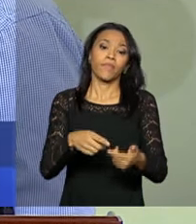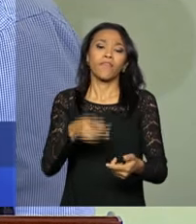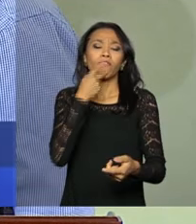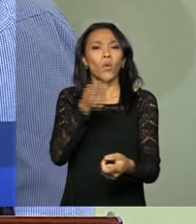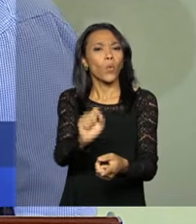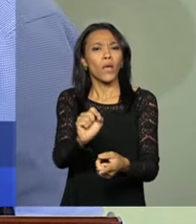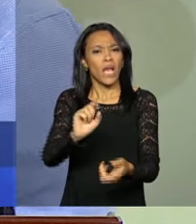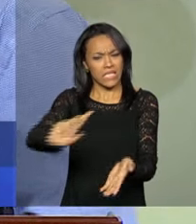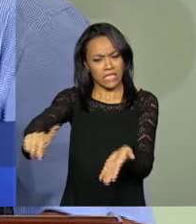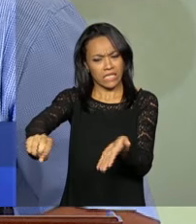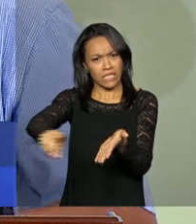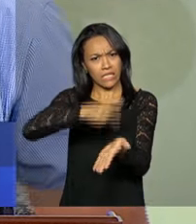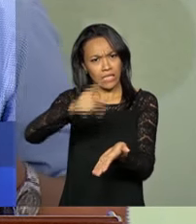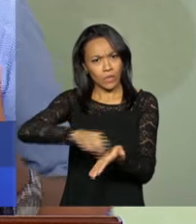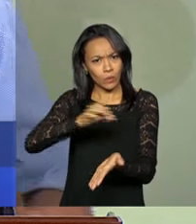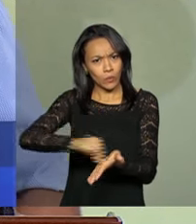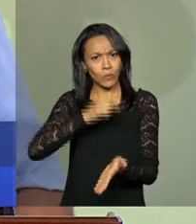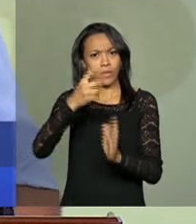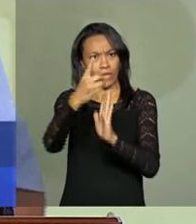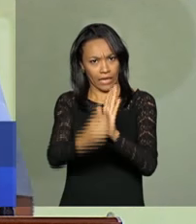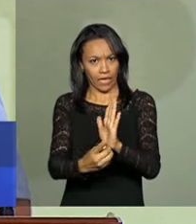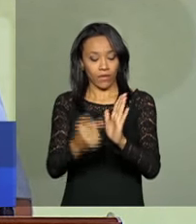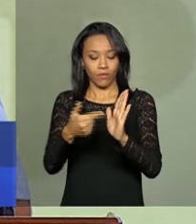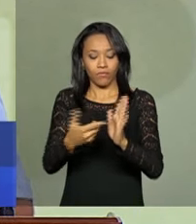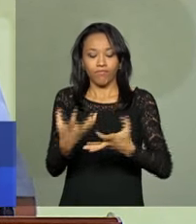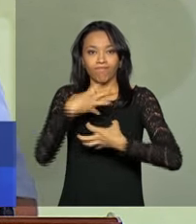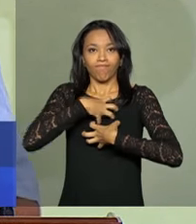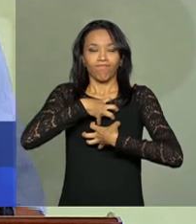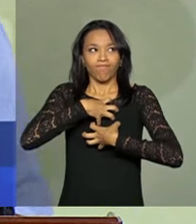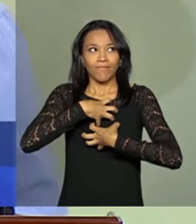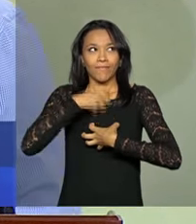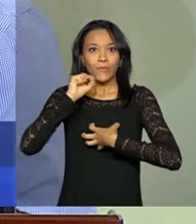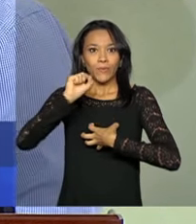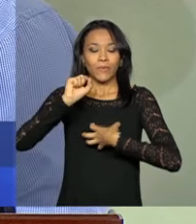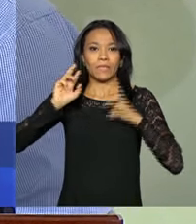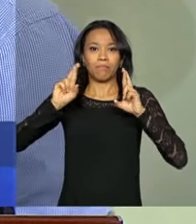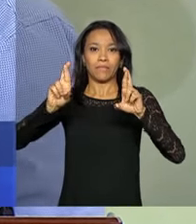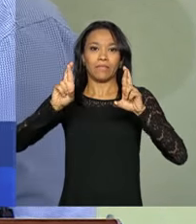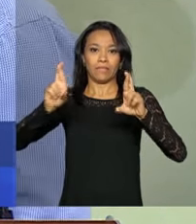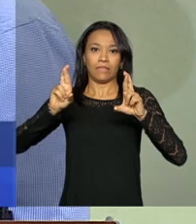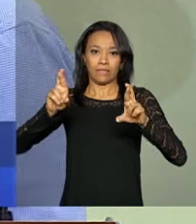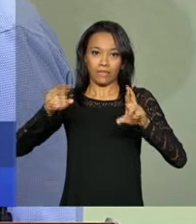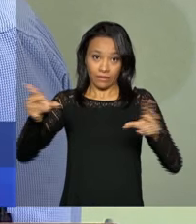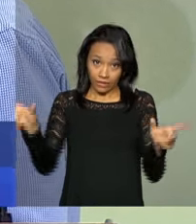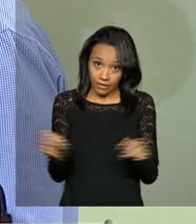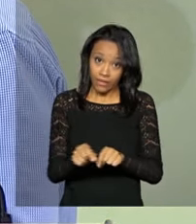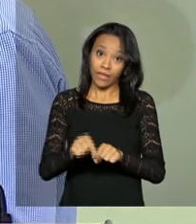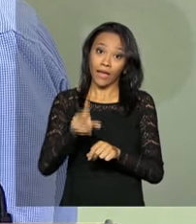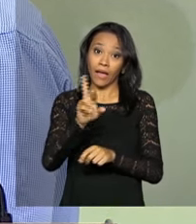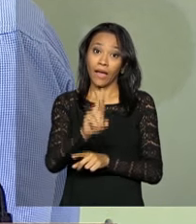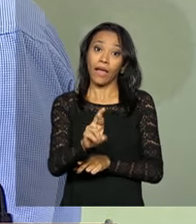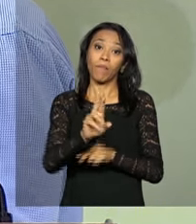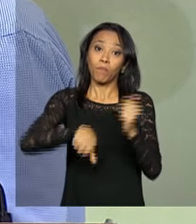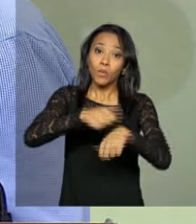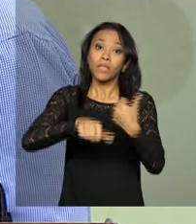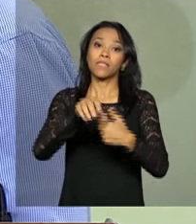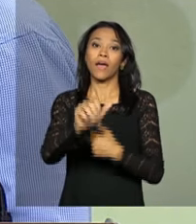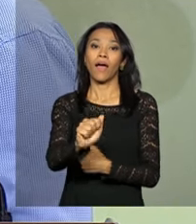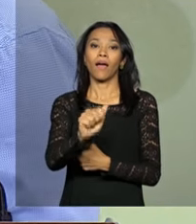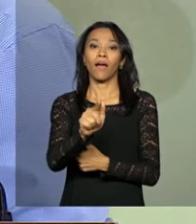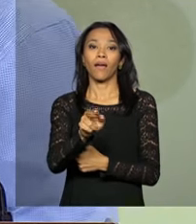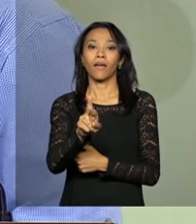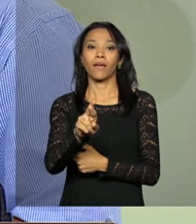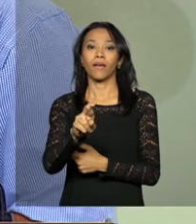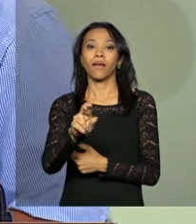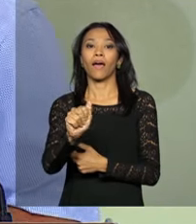nos dá e nos enche de esperança de que a reforma agrária no seu governo, na administração do